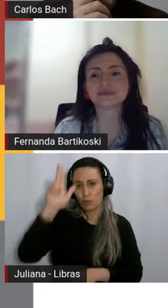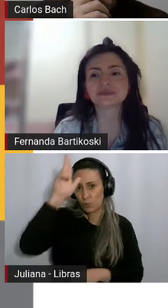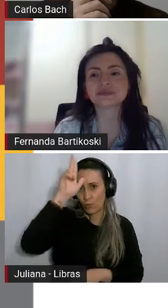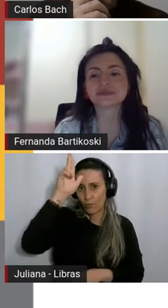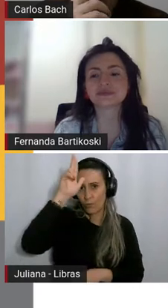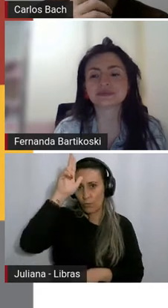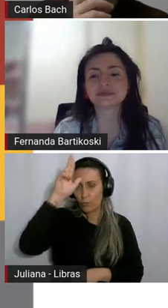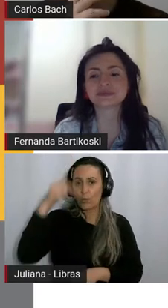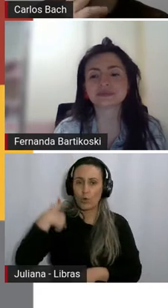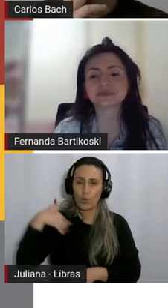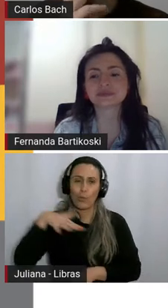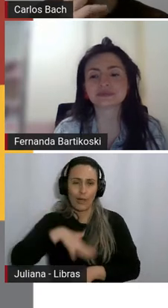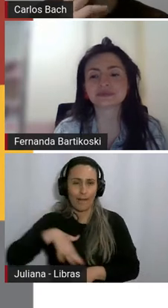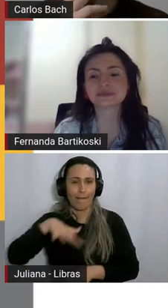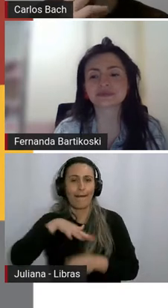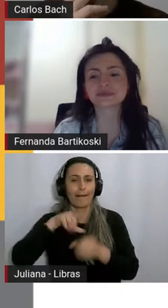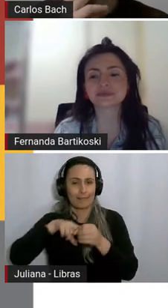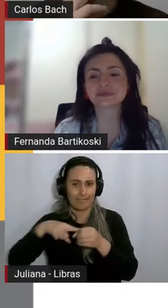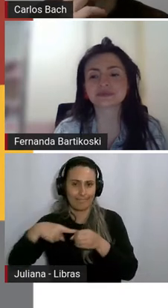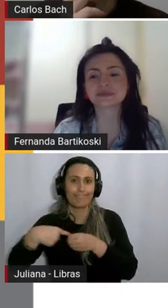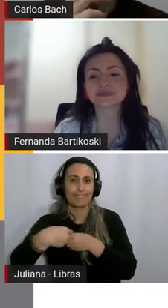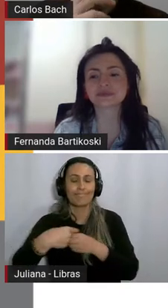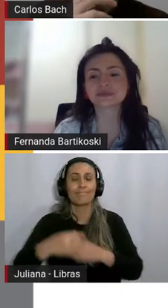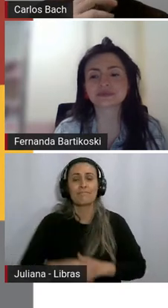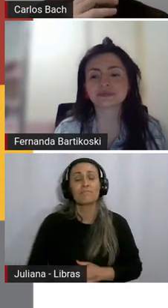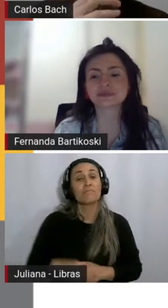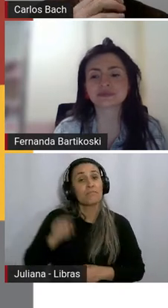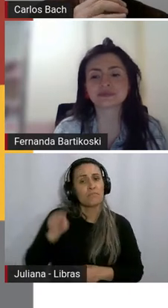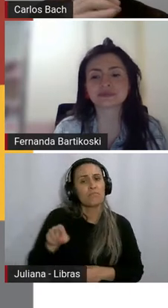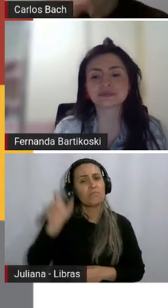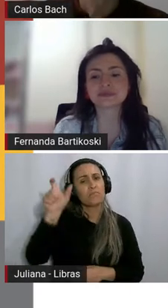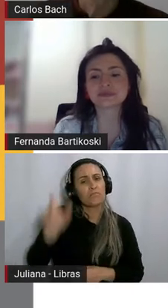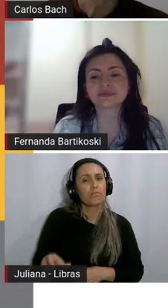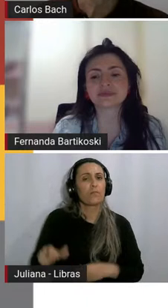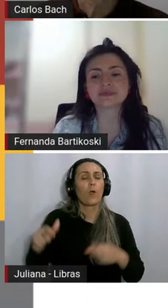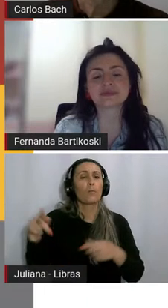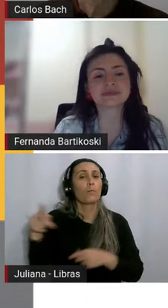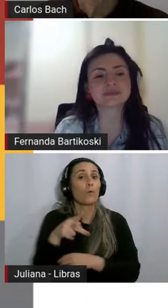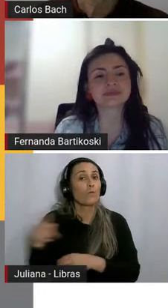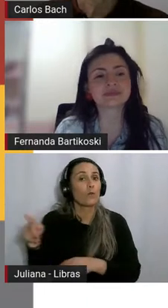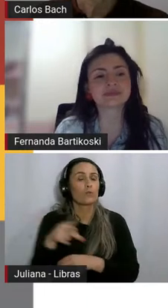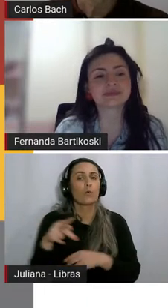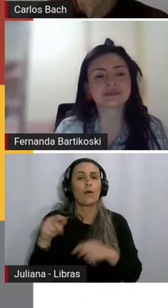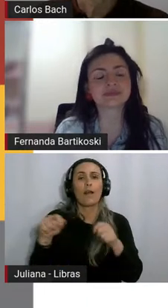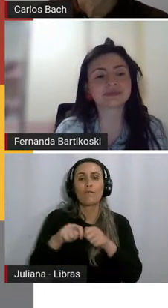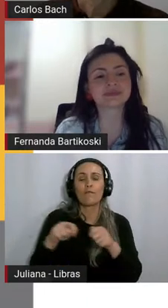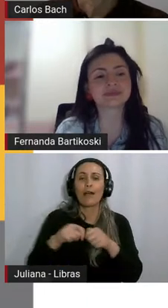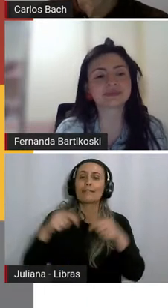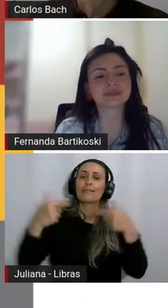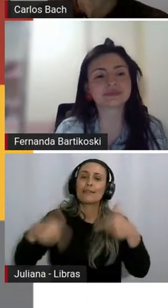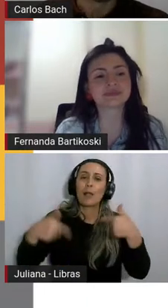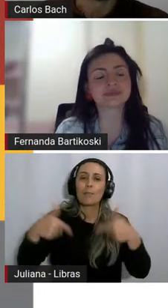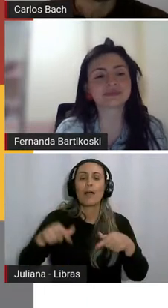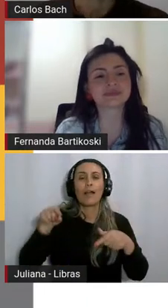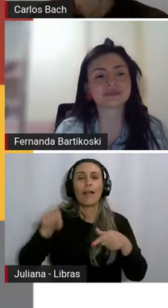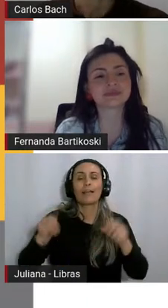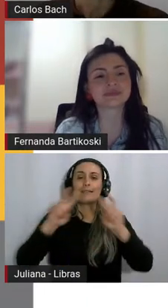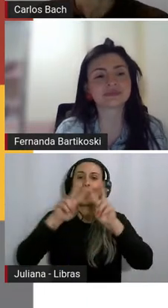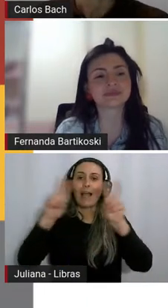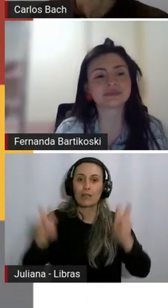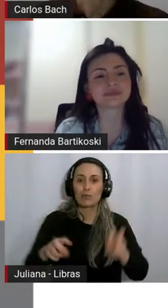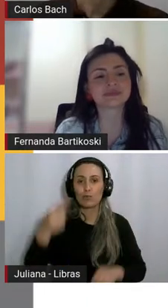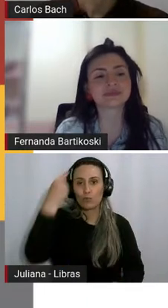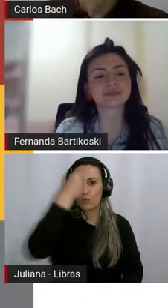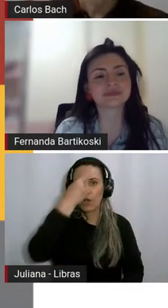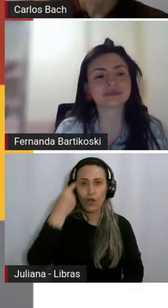e uma professora ela faz um trabalho que é só sobre o Harry Potter no quinto ano.